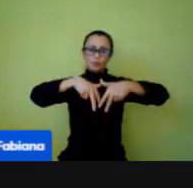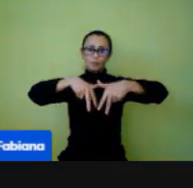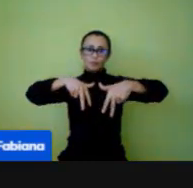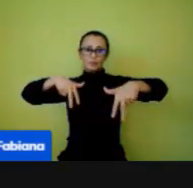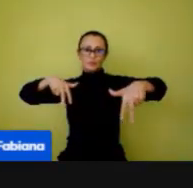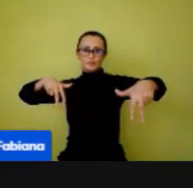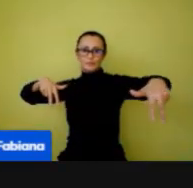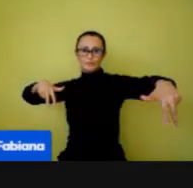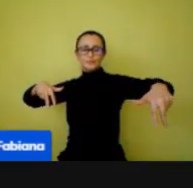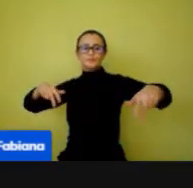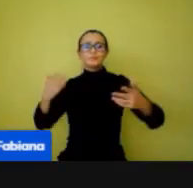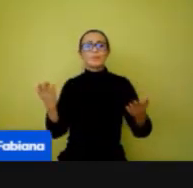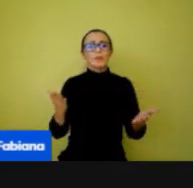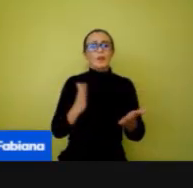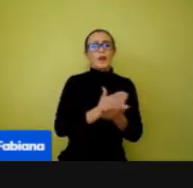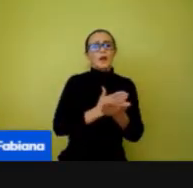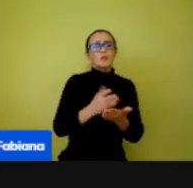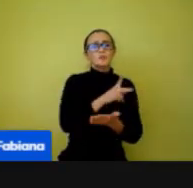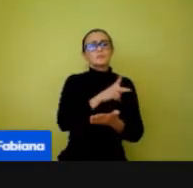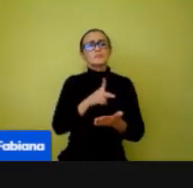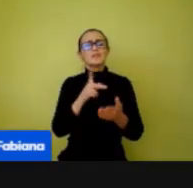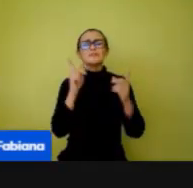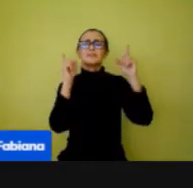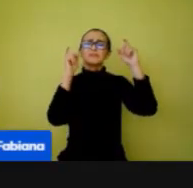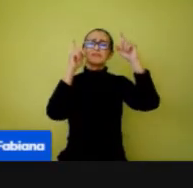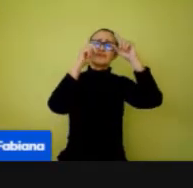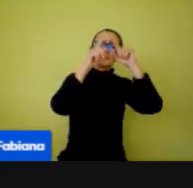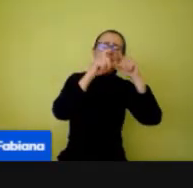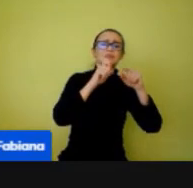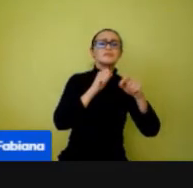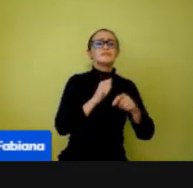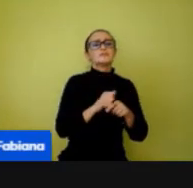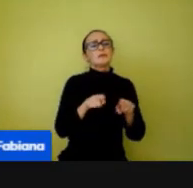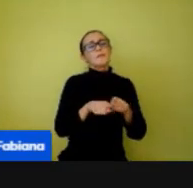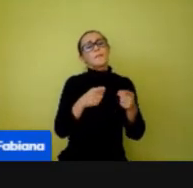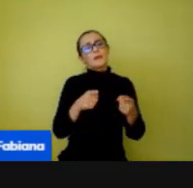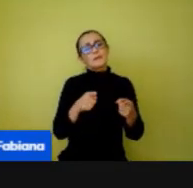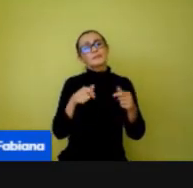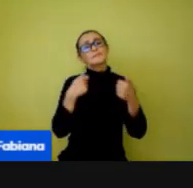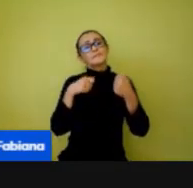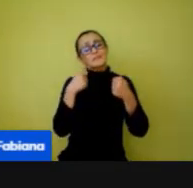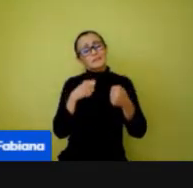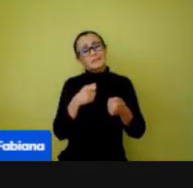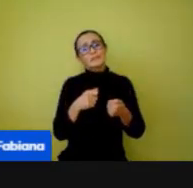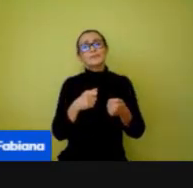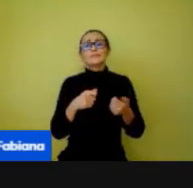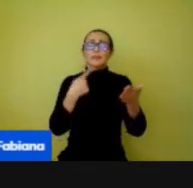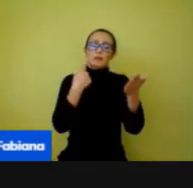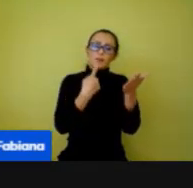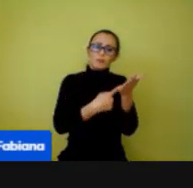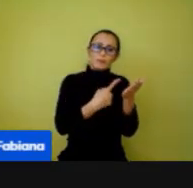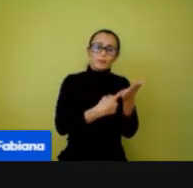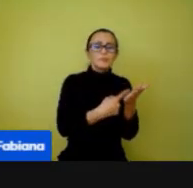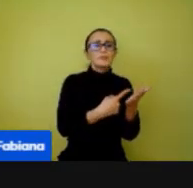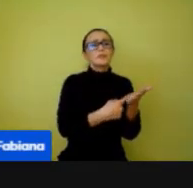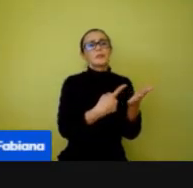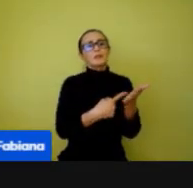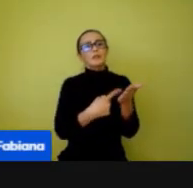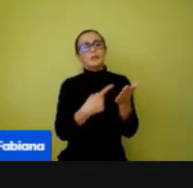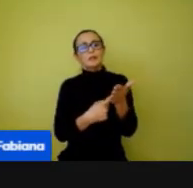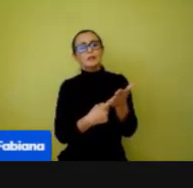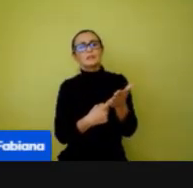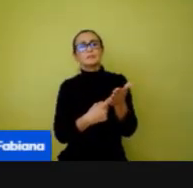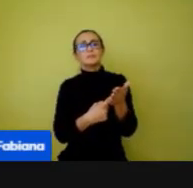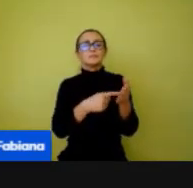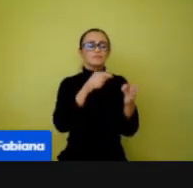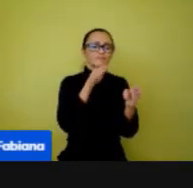ajuntar. Vai ser um repetir, um falar, os combinados, tentar colocar isso com a criança, e